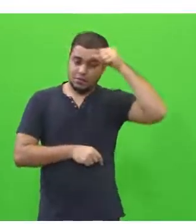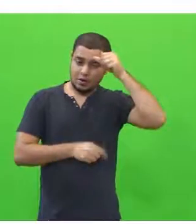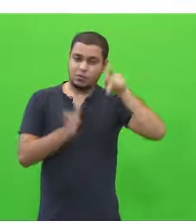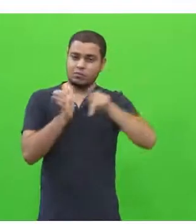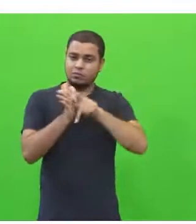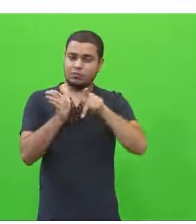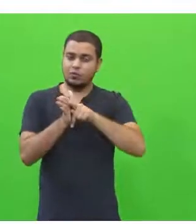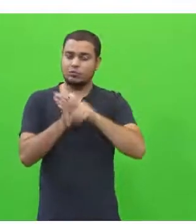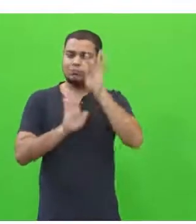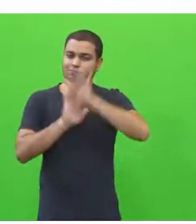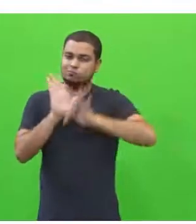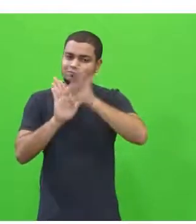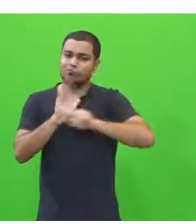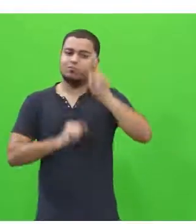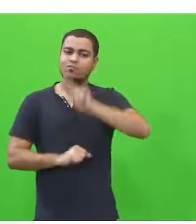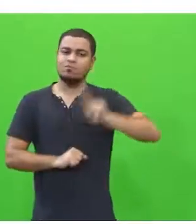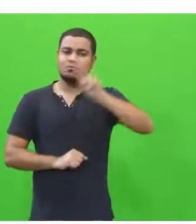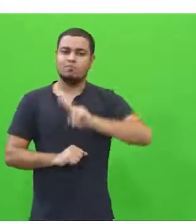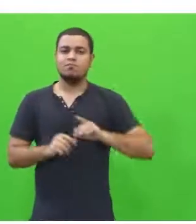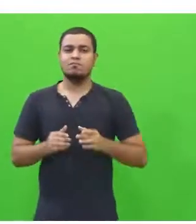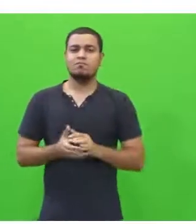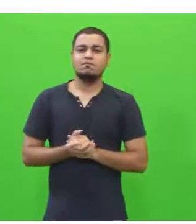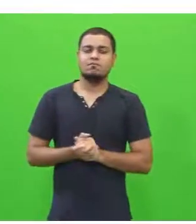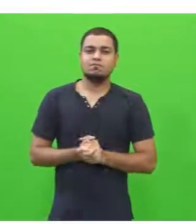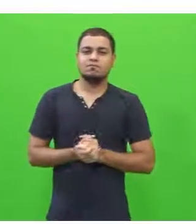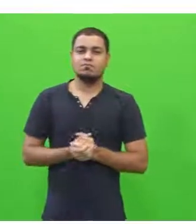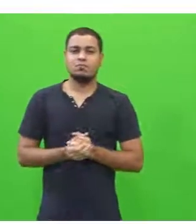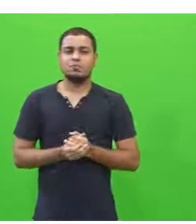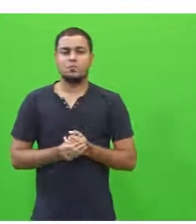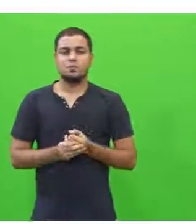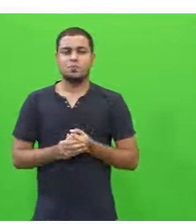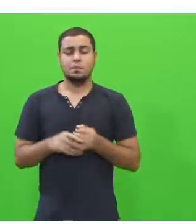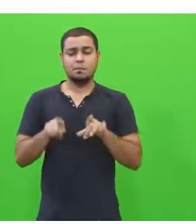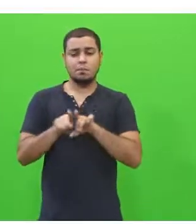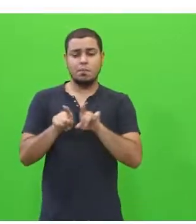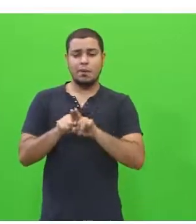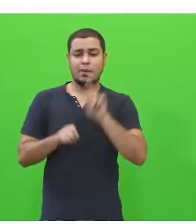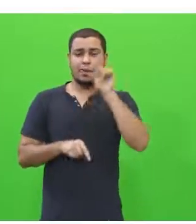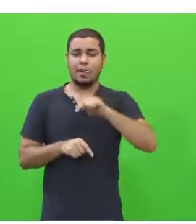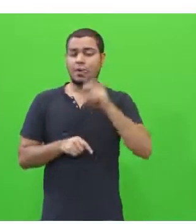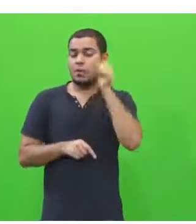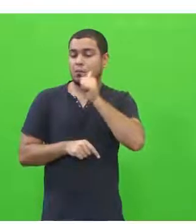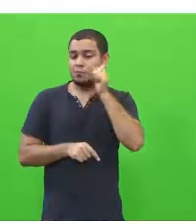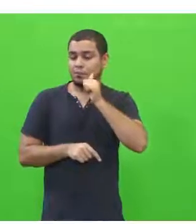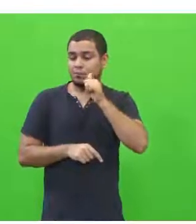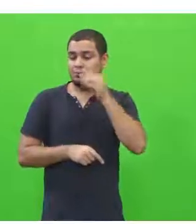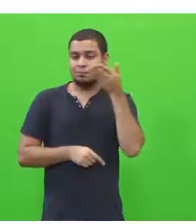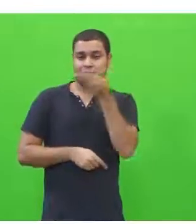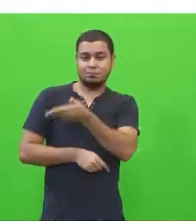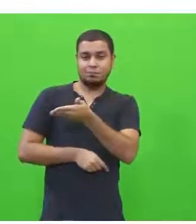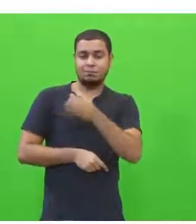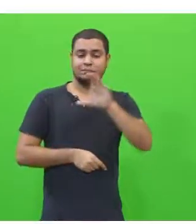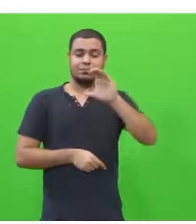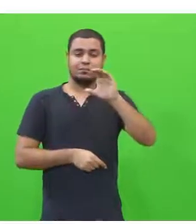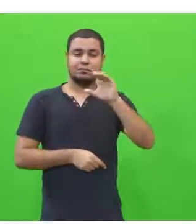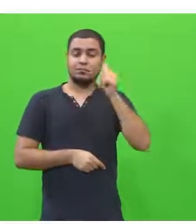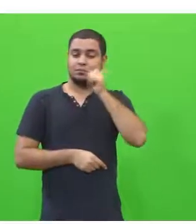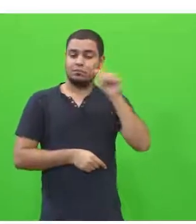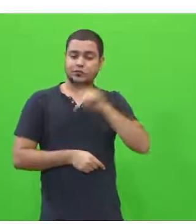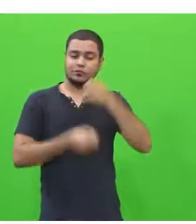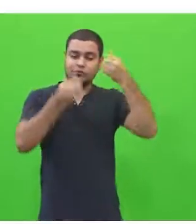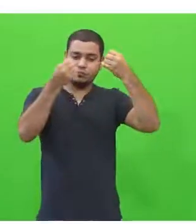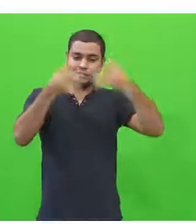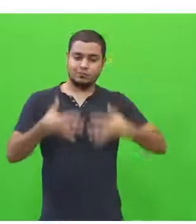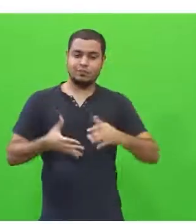amazonense. Com a participação de uma escritora amazonense, que a Carol vai dar